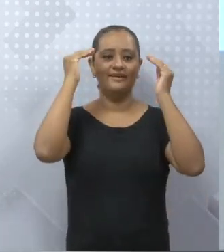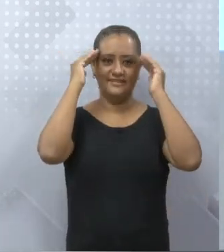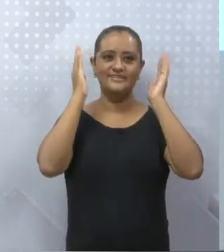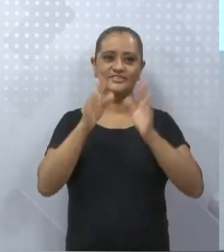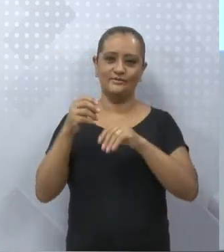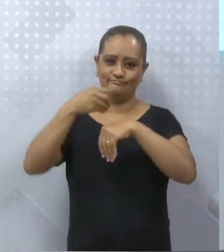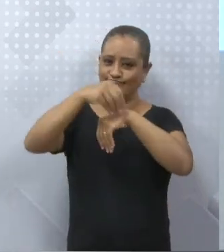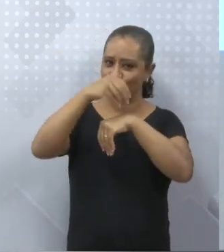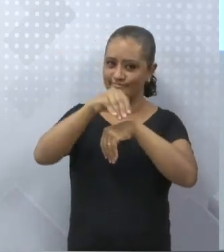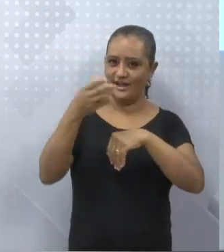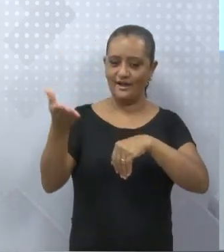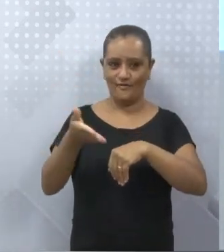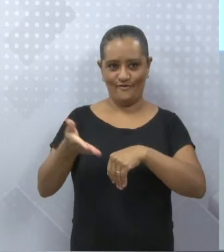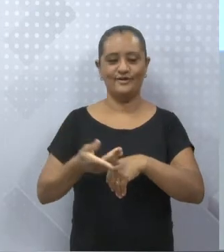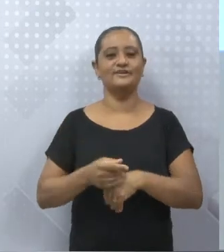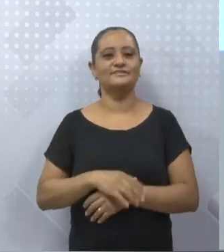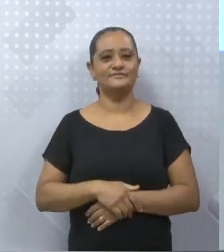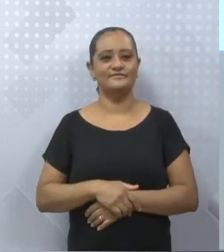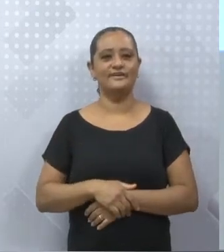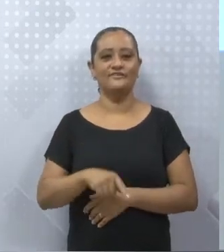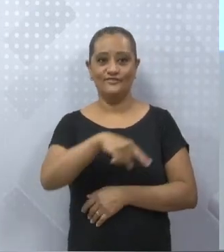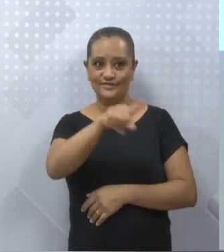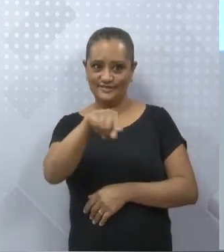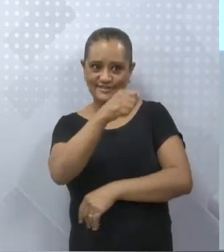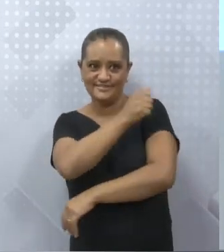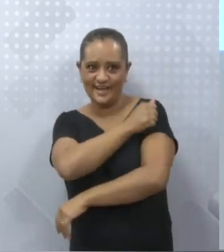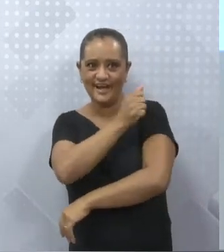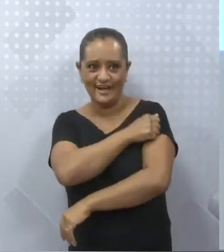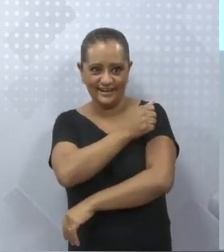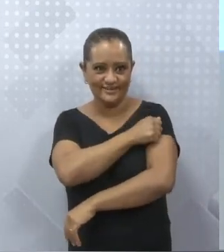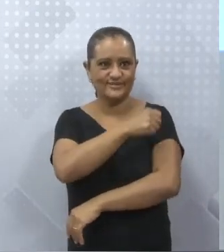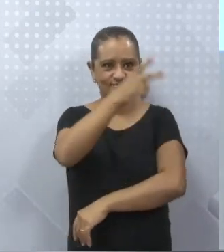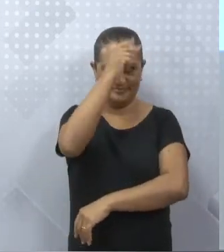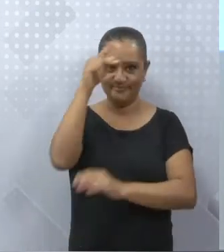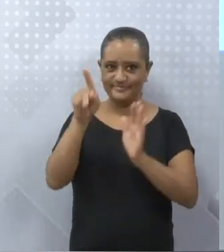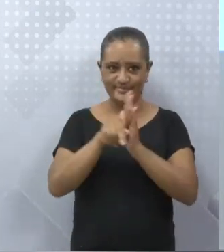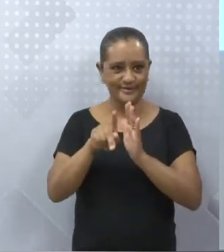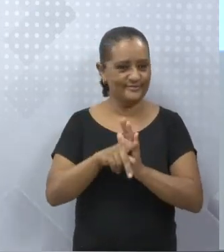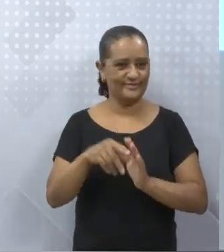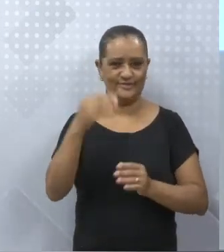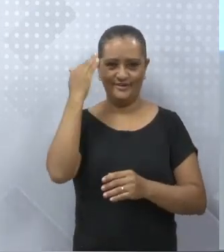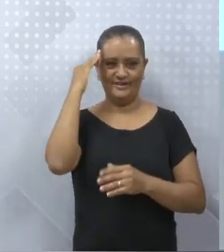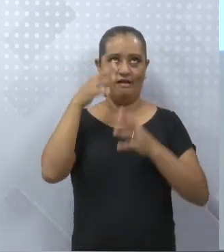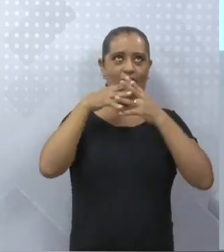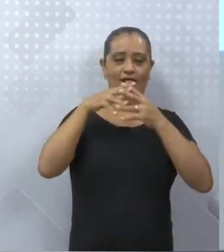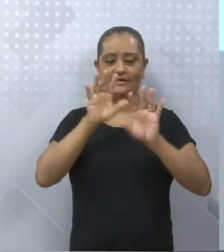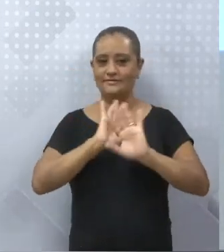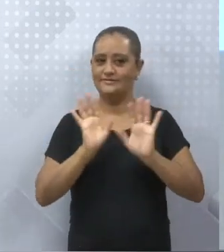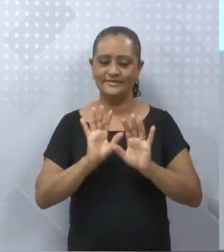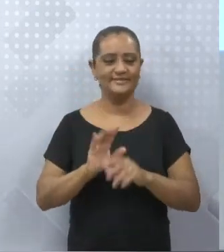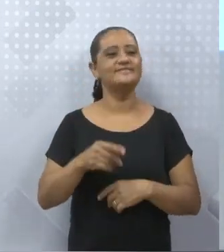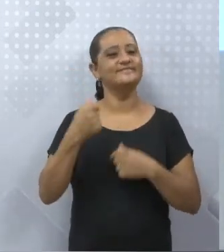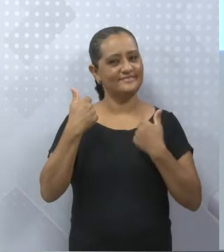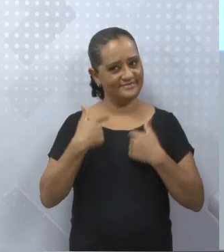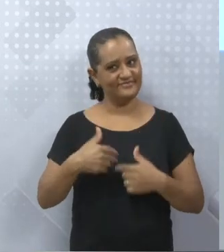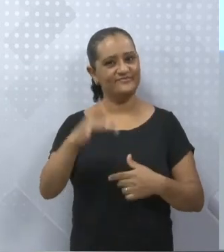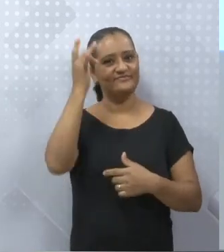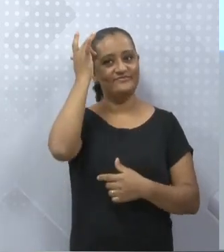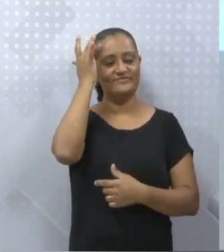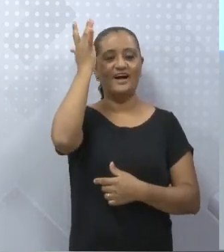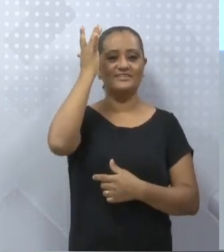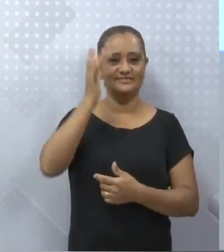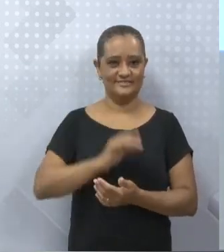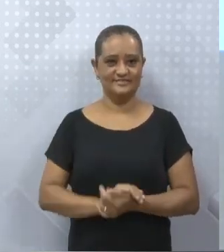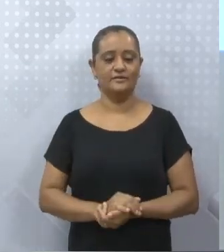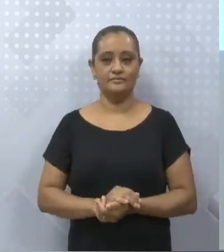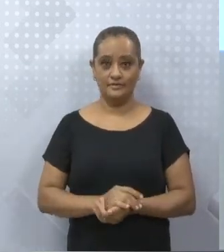Aluno da rede municipal não confunde. É sempre os primeiros a saber. Vamos lá relembrar. Para